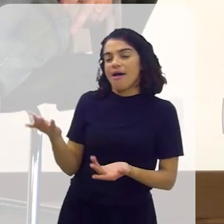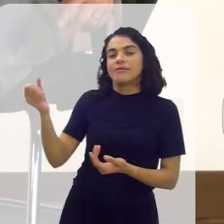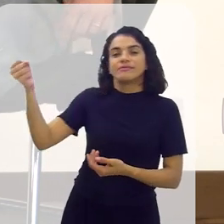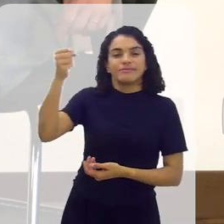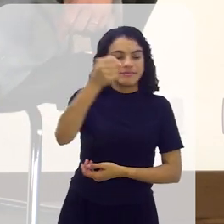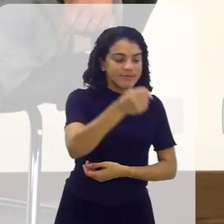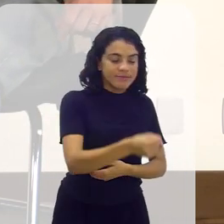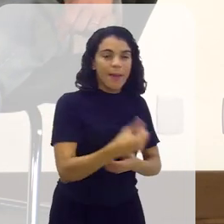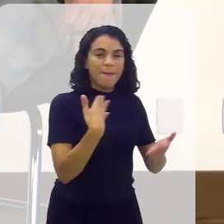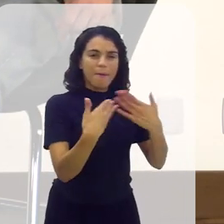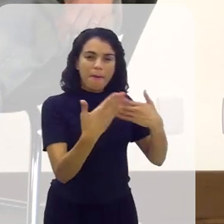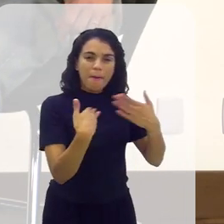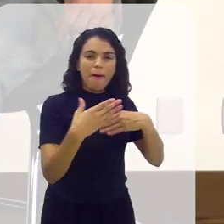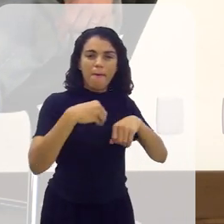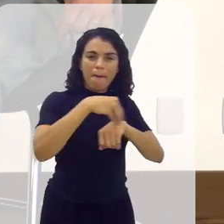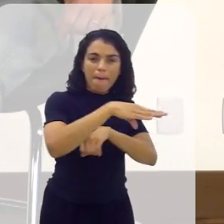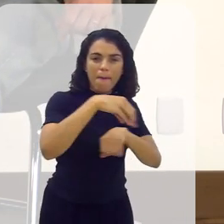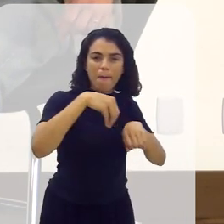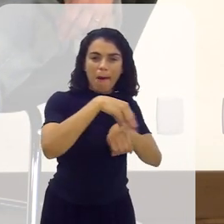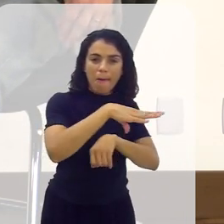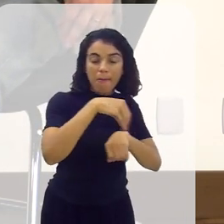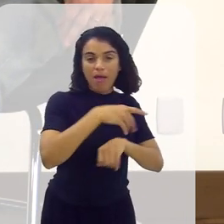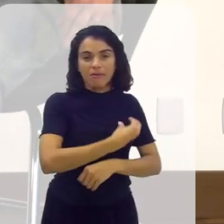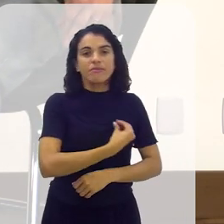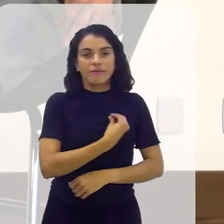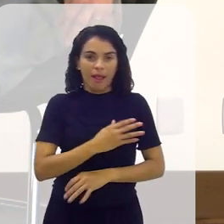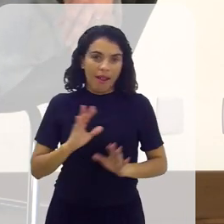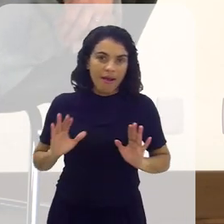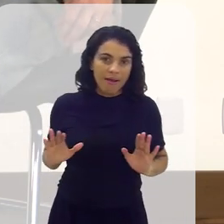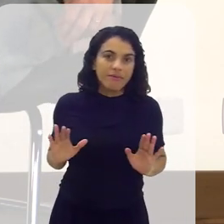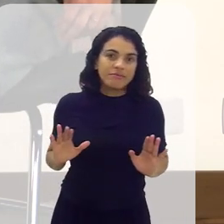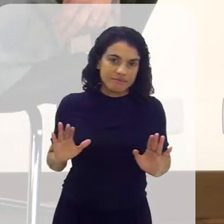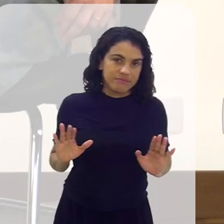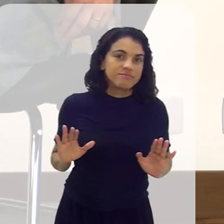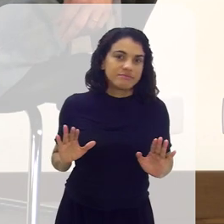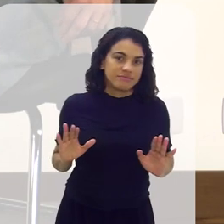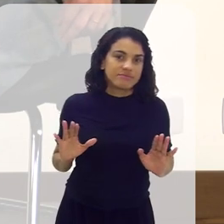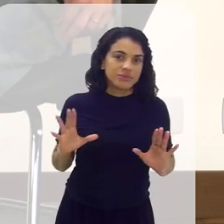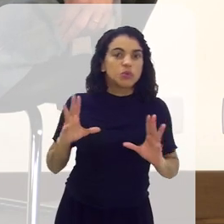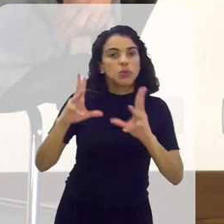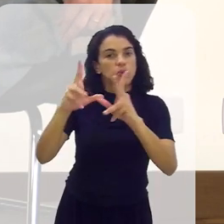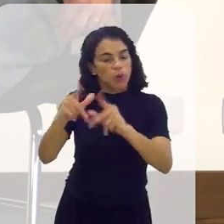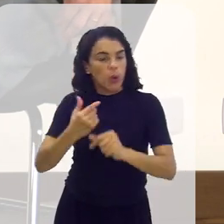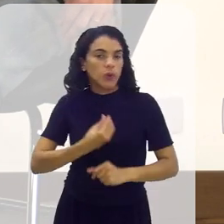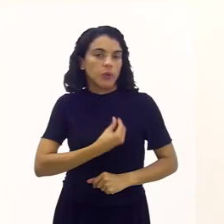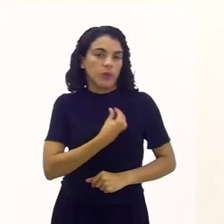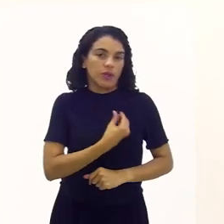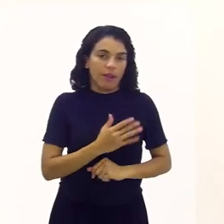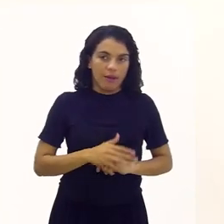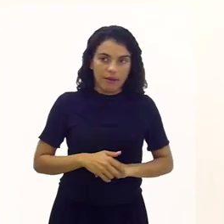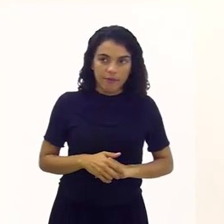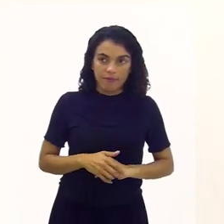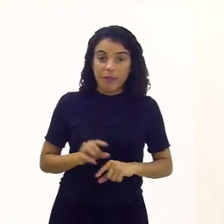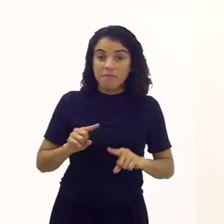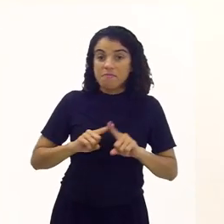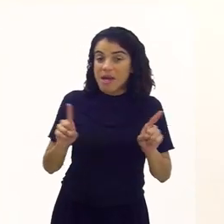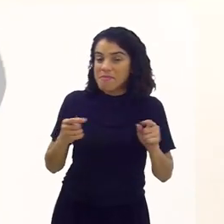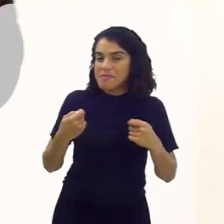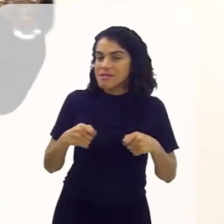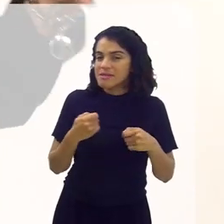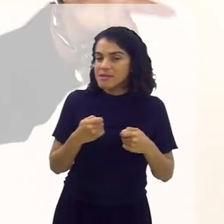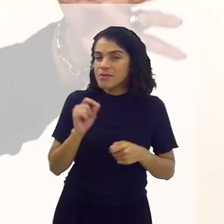traz a conte. Olha aqui, isso aqui, se fizer isso aqui, vai estar lá. Todo mundo vai estar lá. Mas